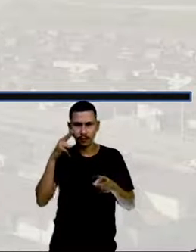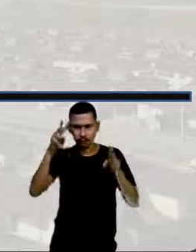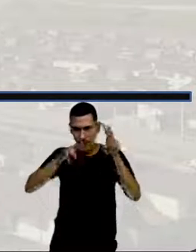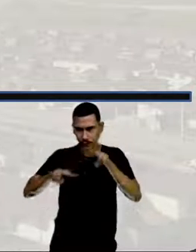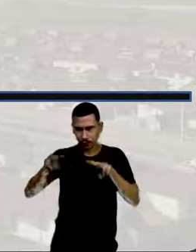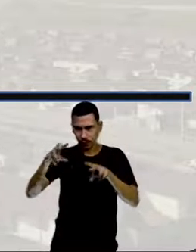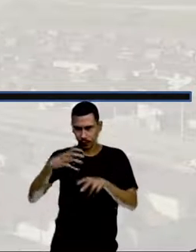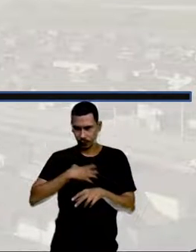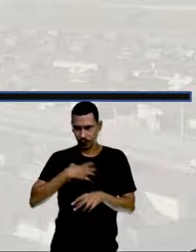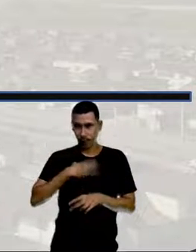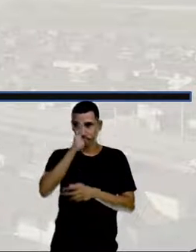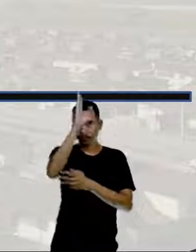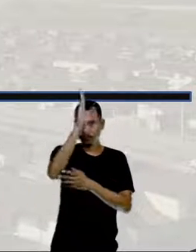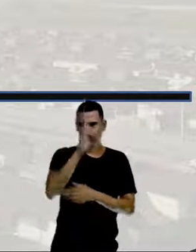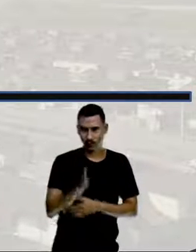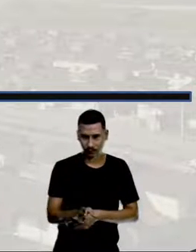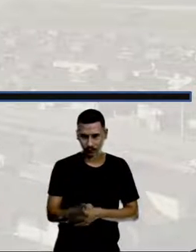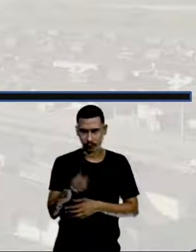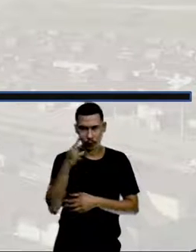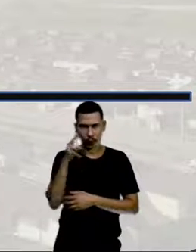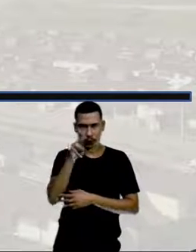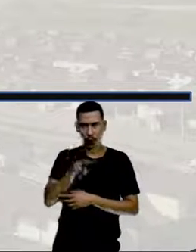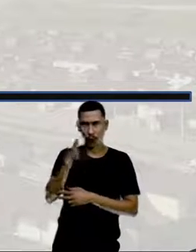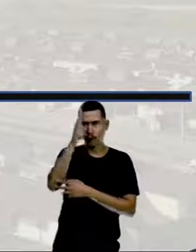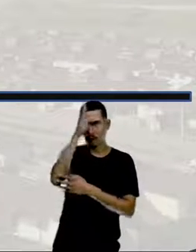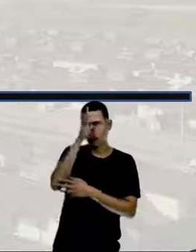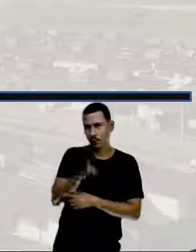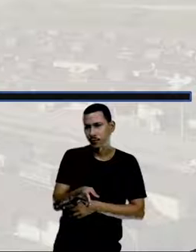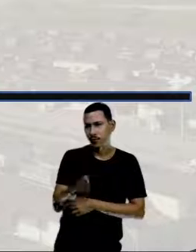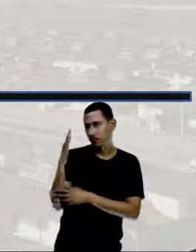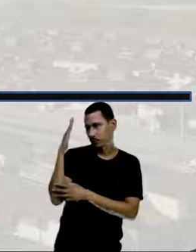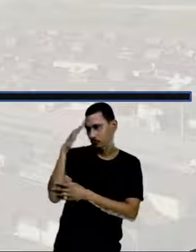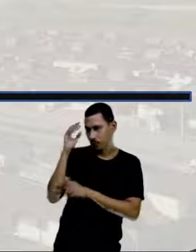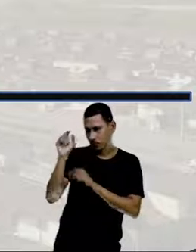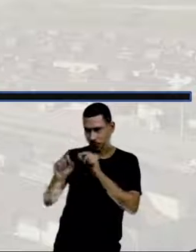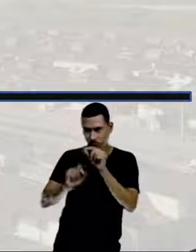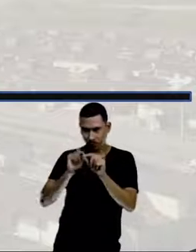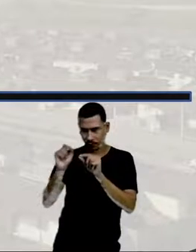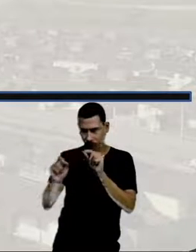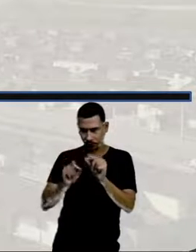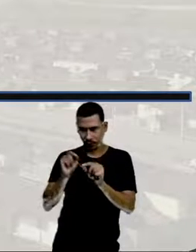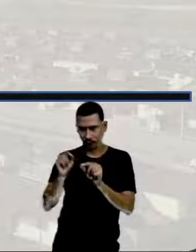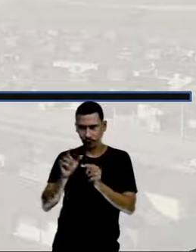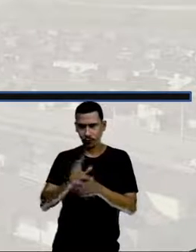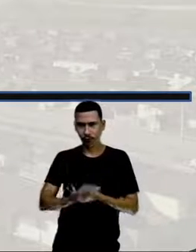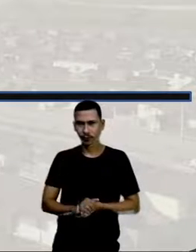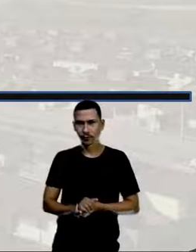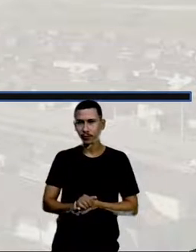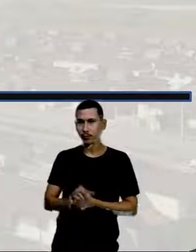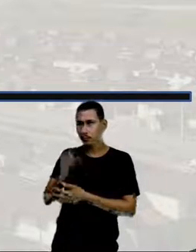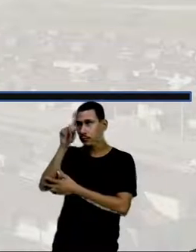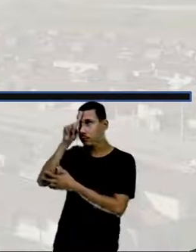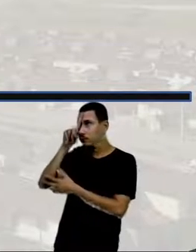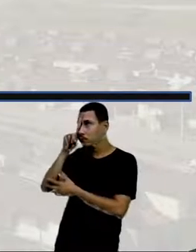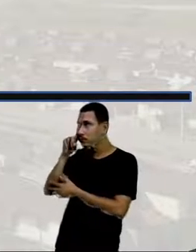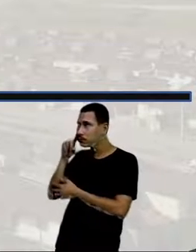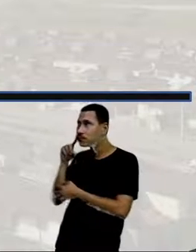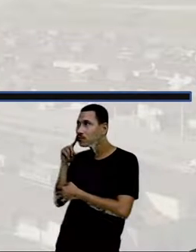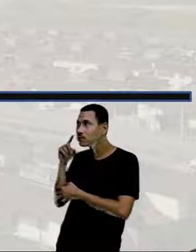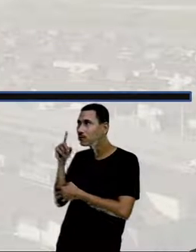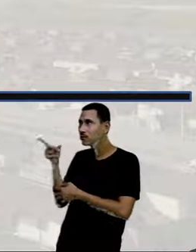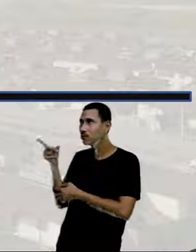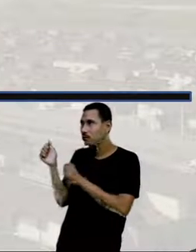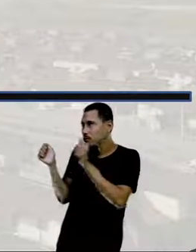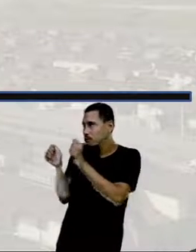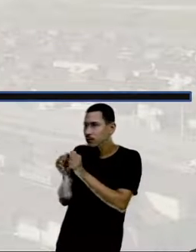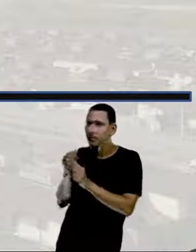sentido vertical. No sentido vertical, gente tem o seguinte, que esse amarelo daqui e